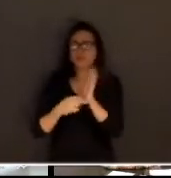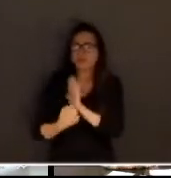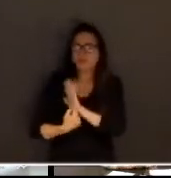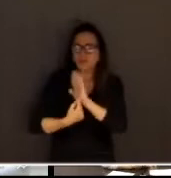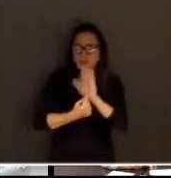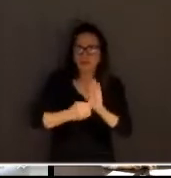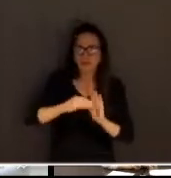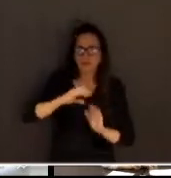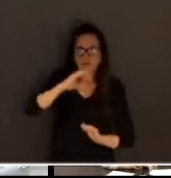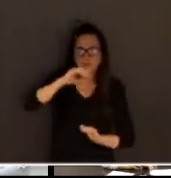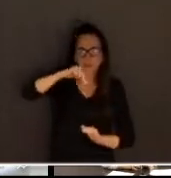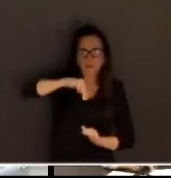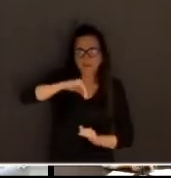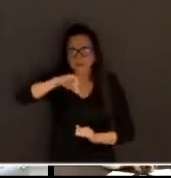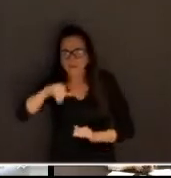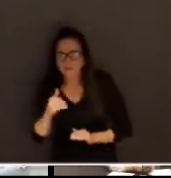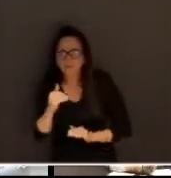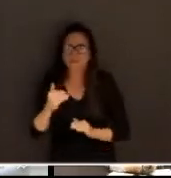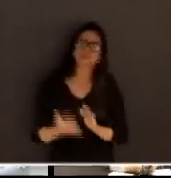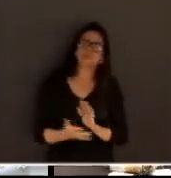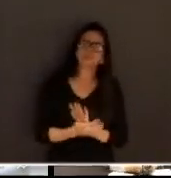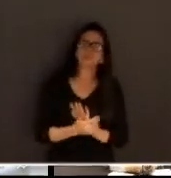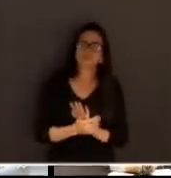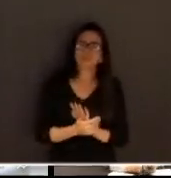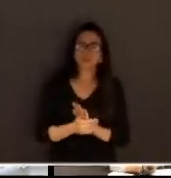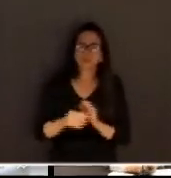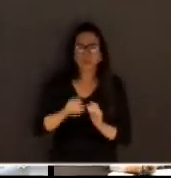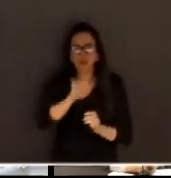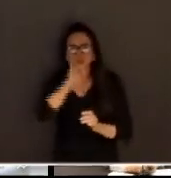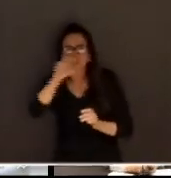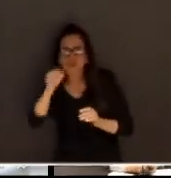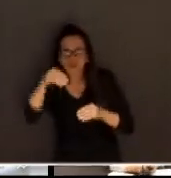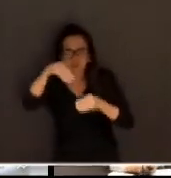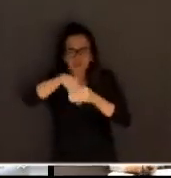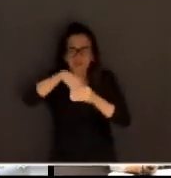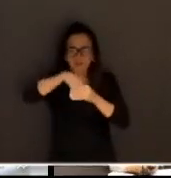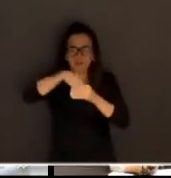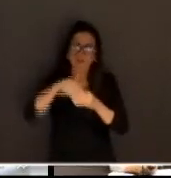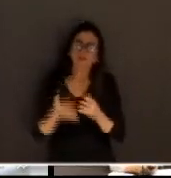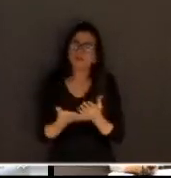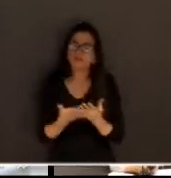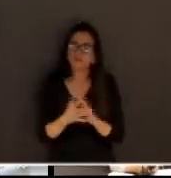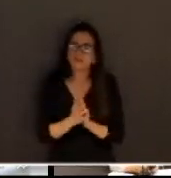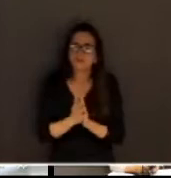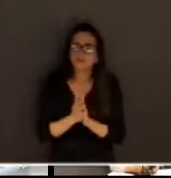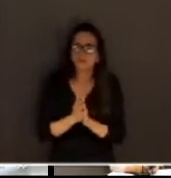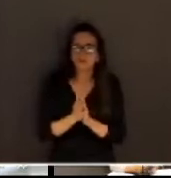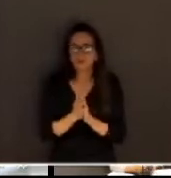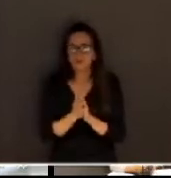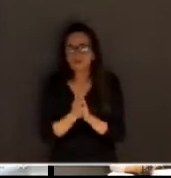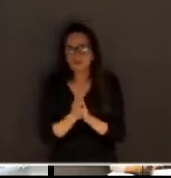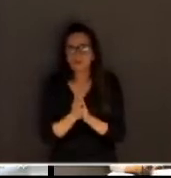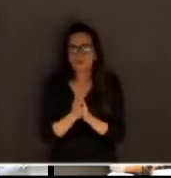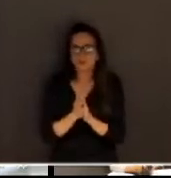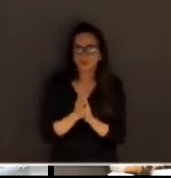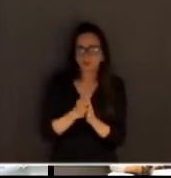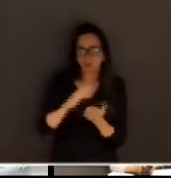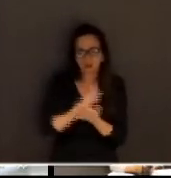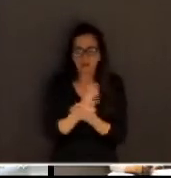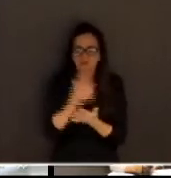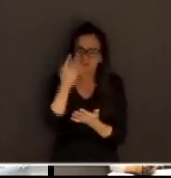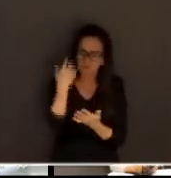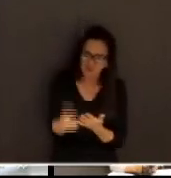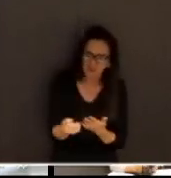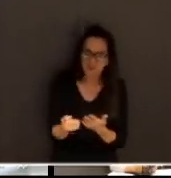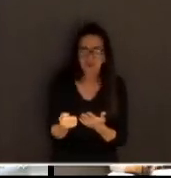dia de ser votada, houve um chamamento. E, gritaram, o AB gritou. Muitos colegas também